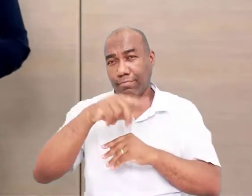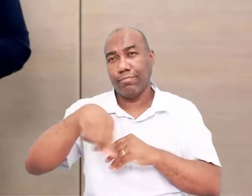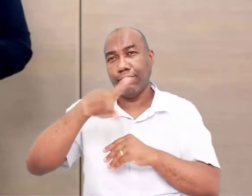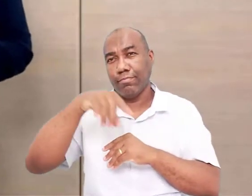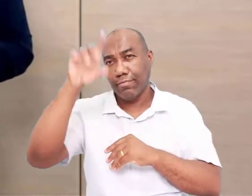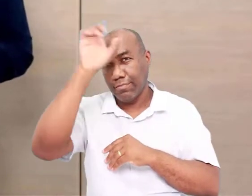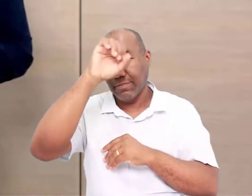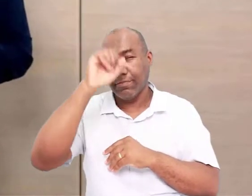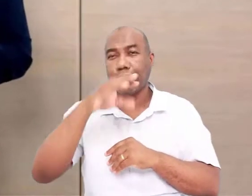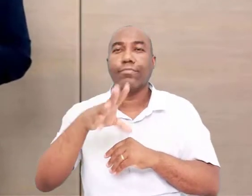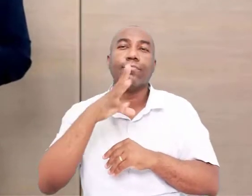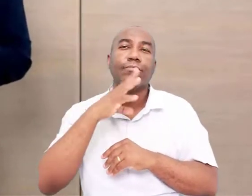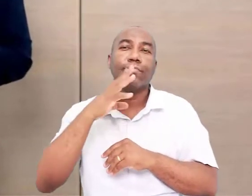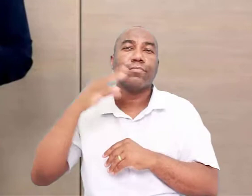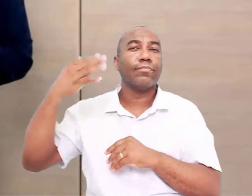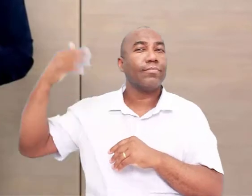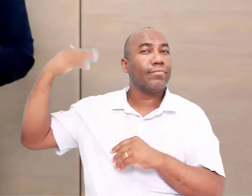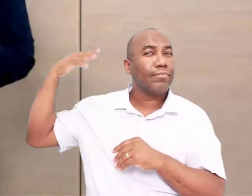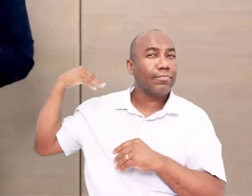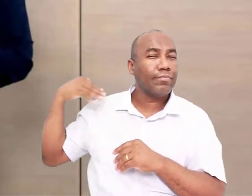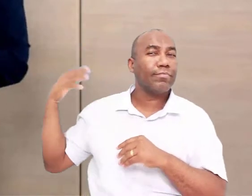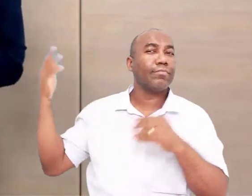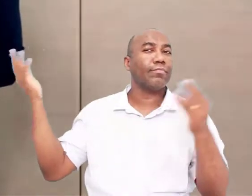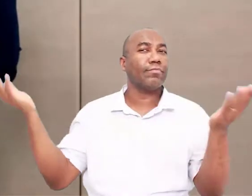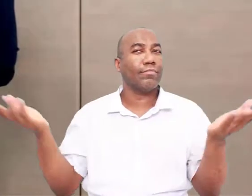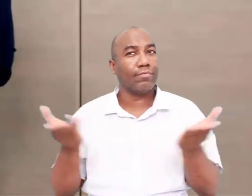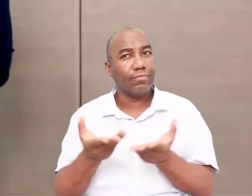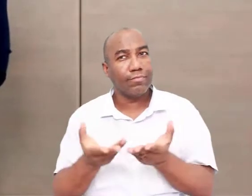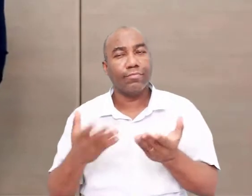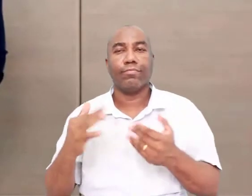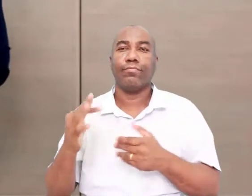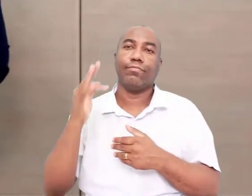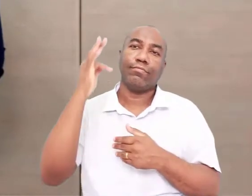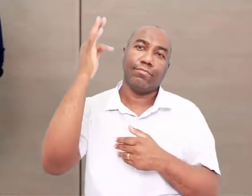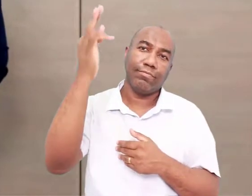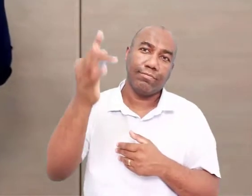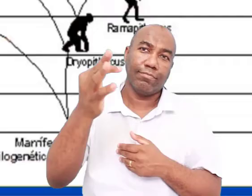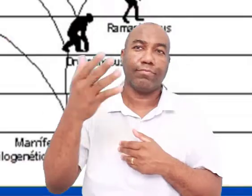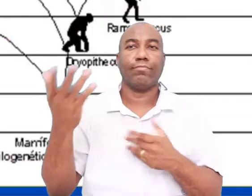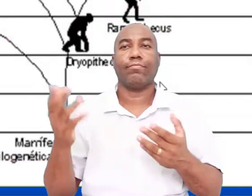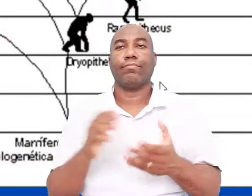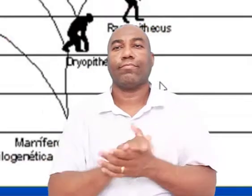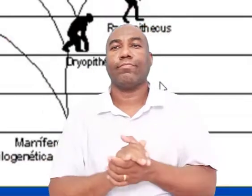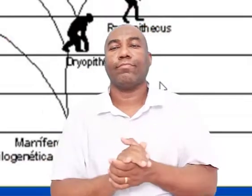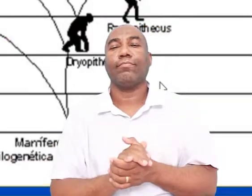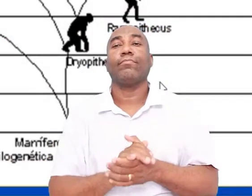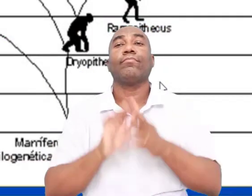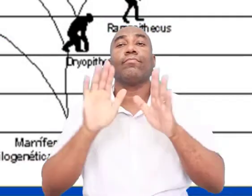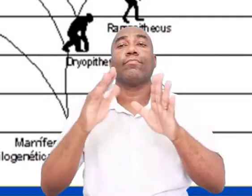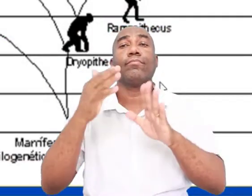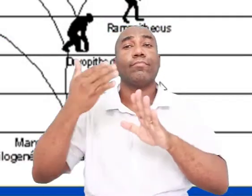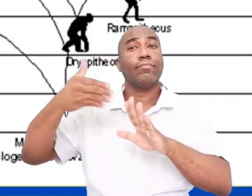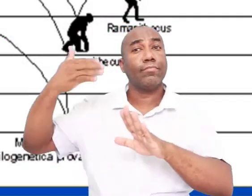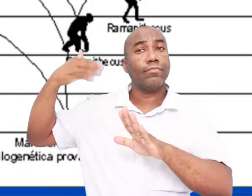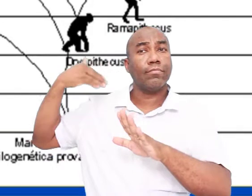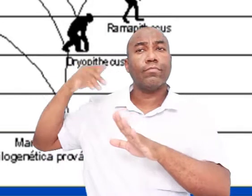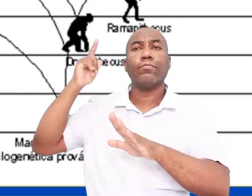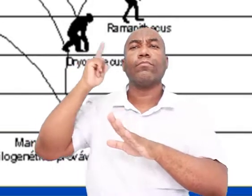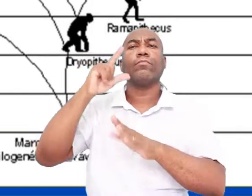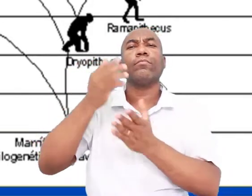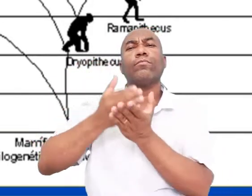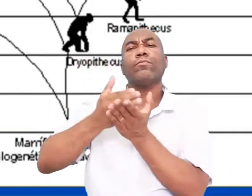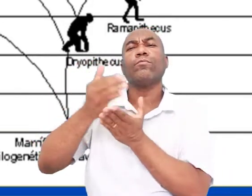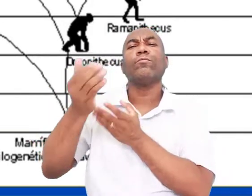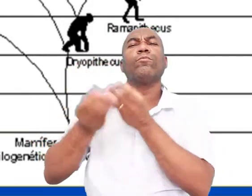esse conhecimento. Então, quando a gente vai falar da origem do homem, a gente leva em consideração